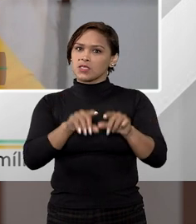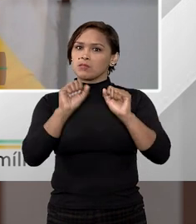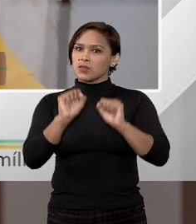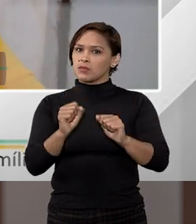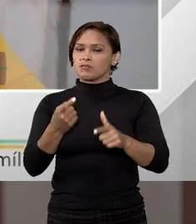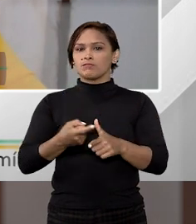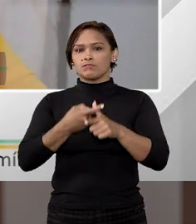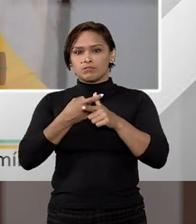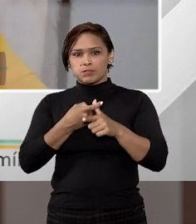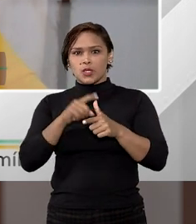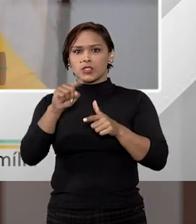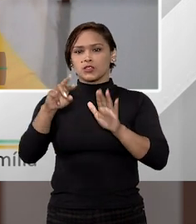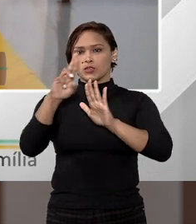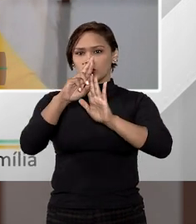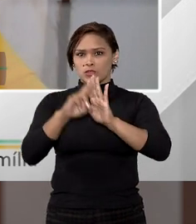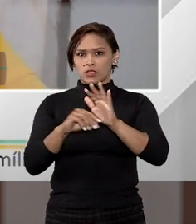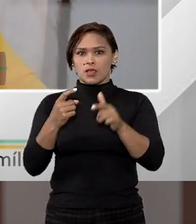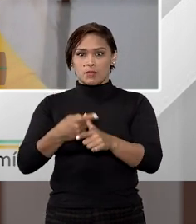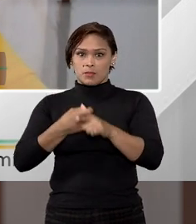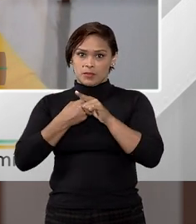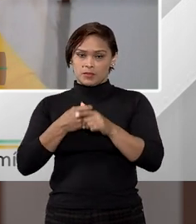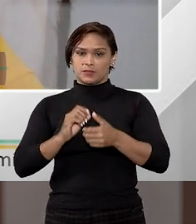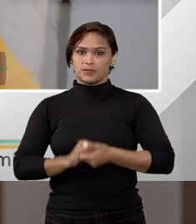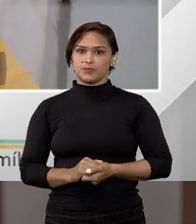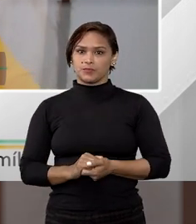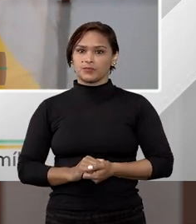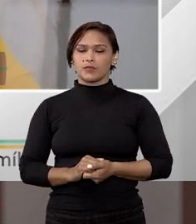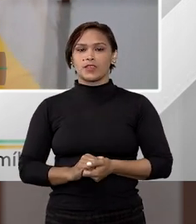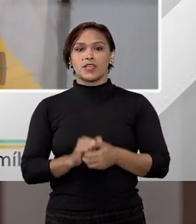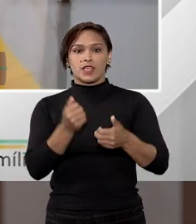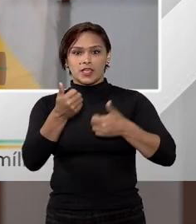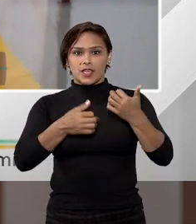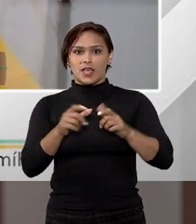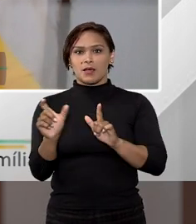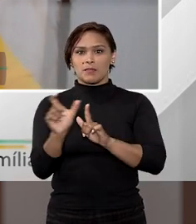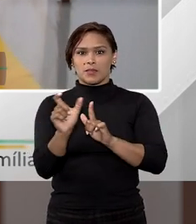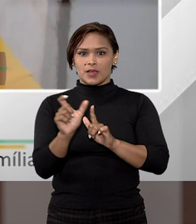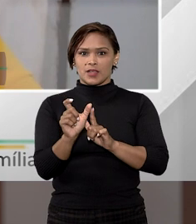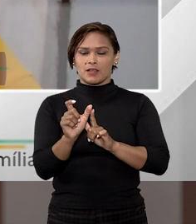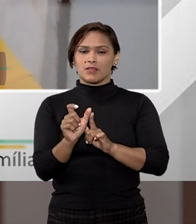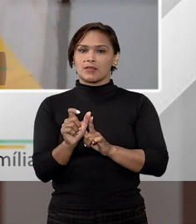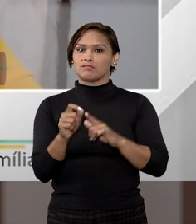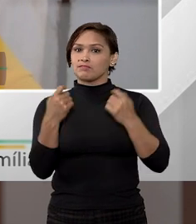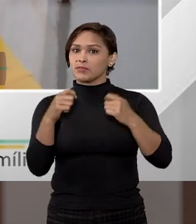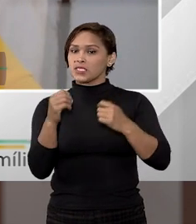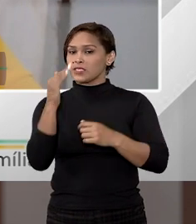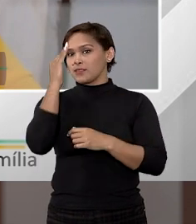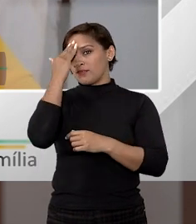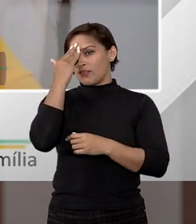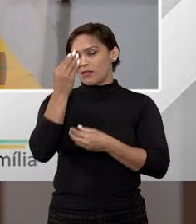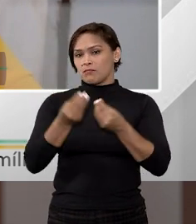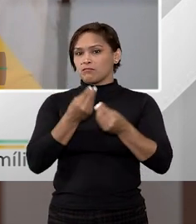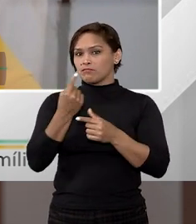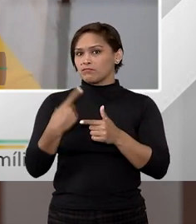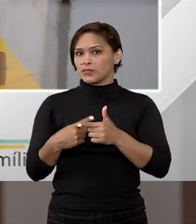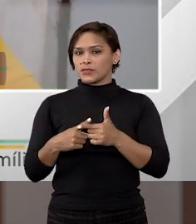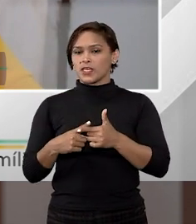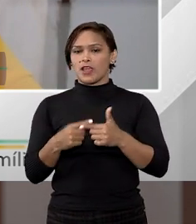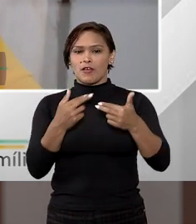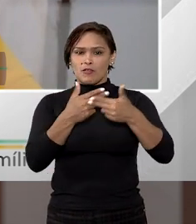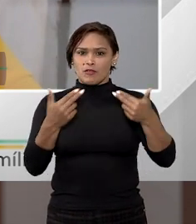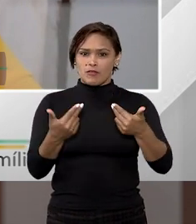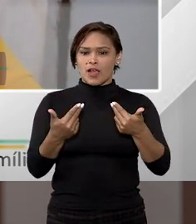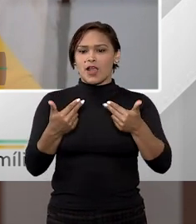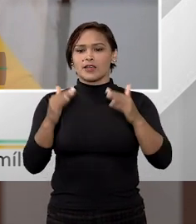podem ser, estão em regime das empenhorabilidades. E aí nós dizemos a palavra novamente, depende. Por quê? Muitos